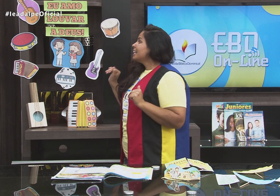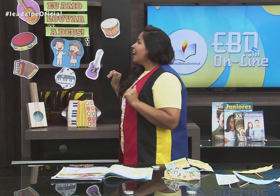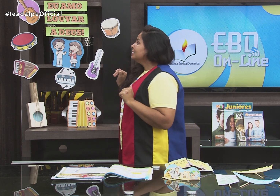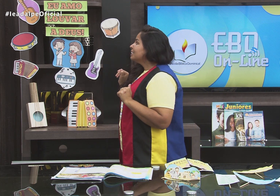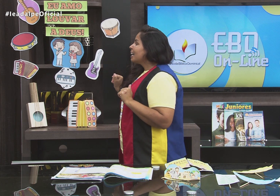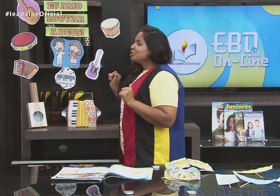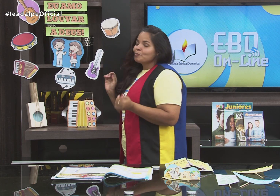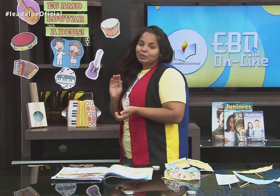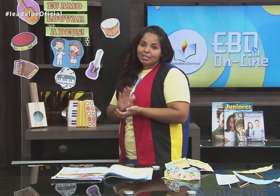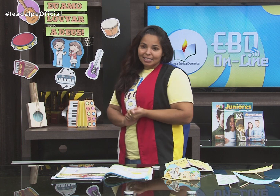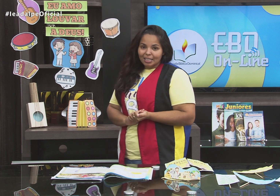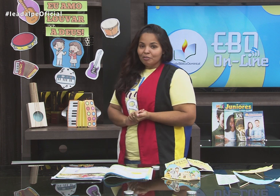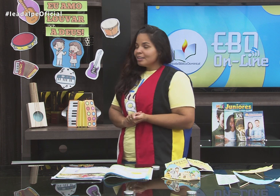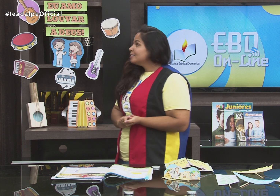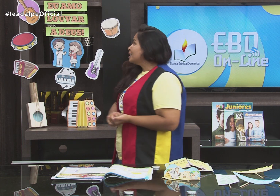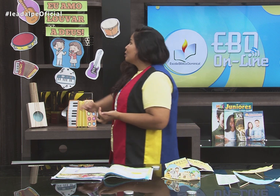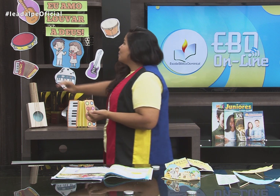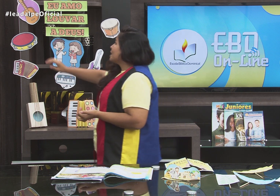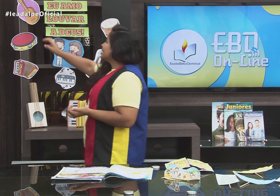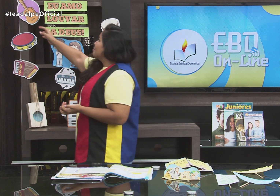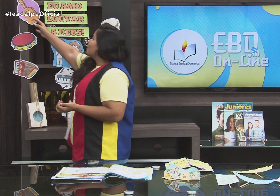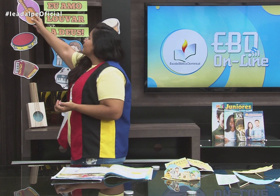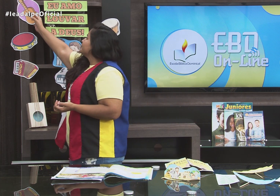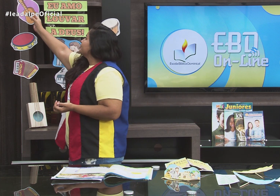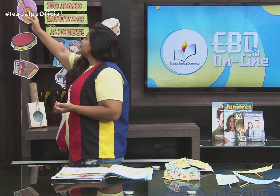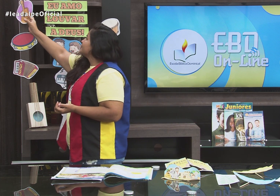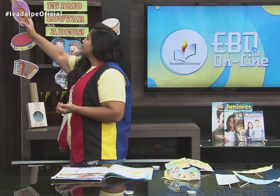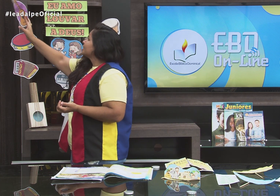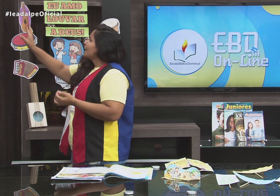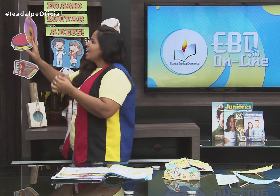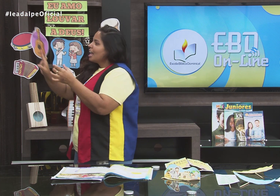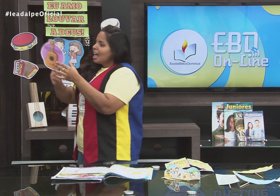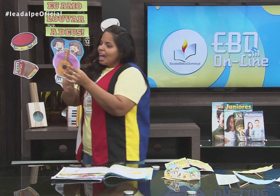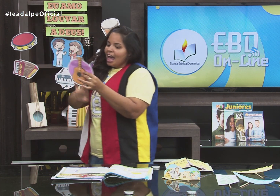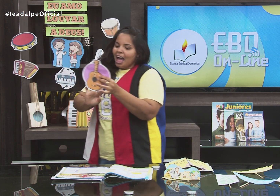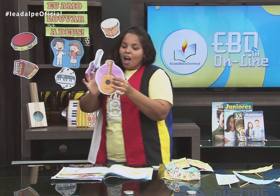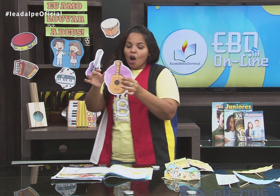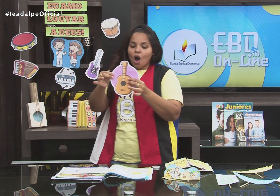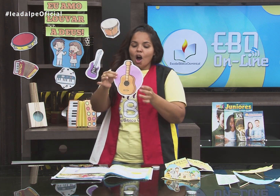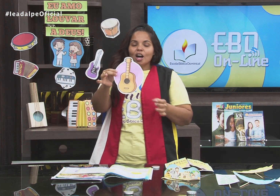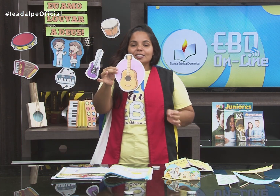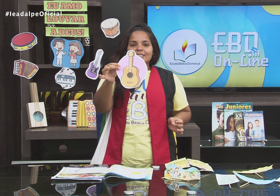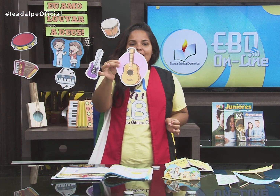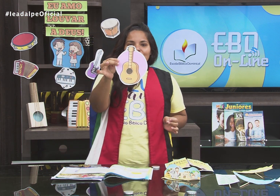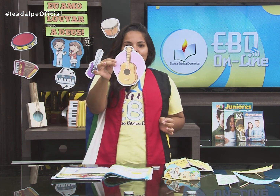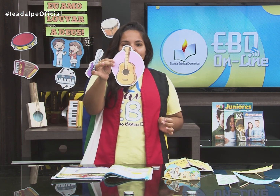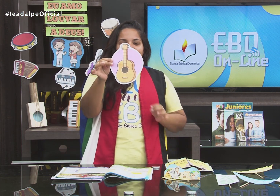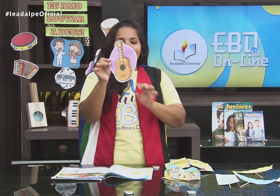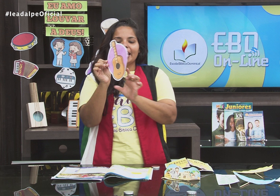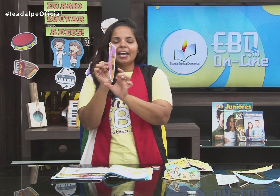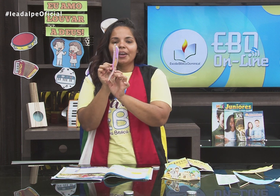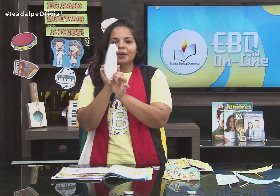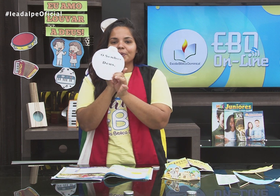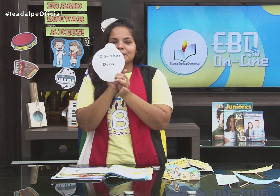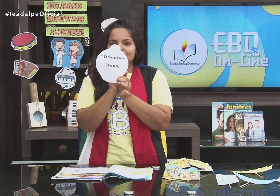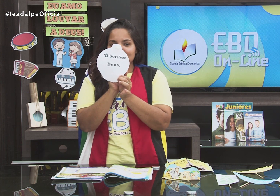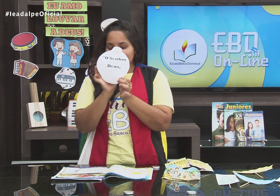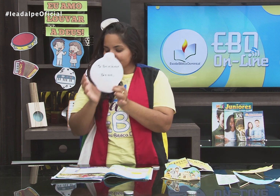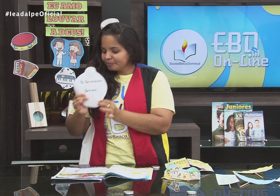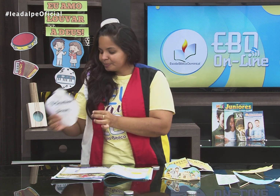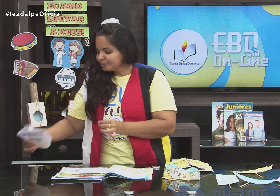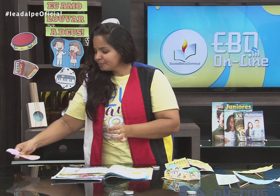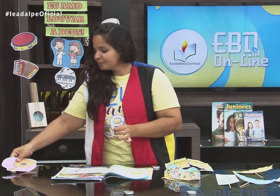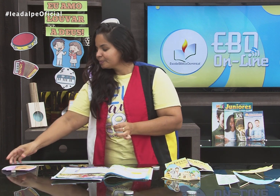instrumento desse tem um versículo. Por exemplo, Ó Senhor Deus,